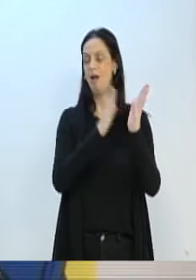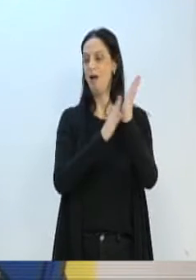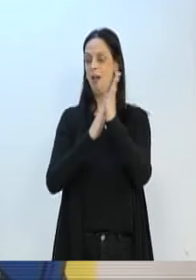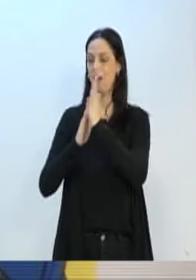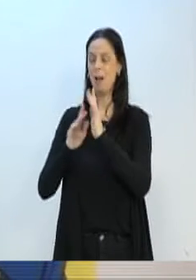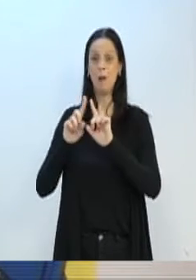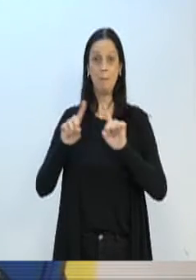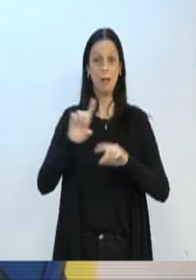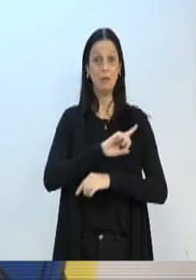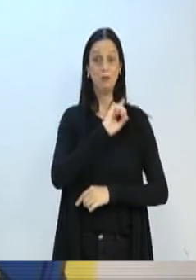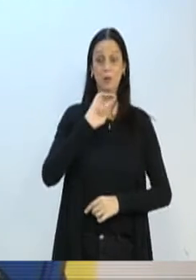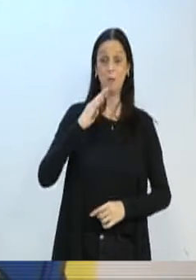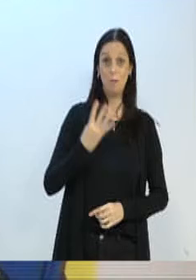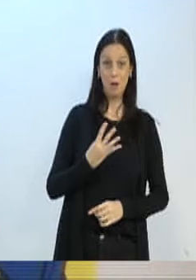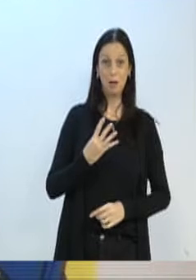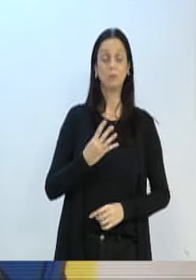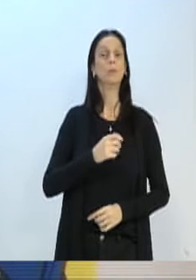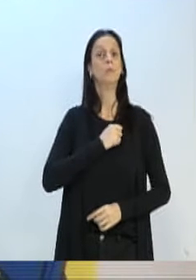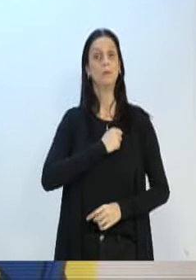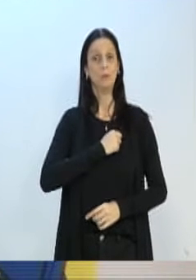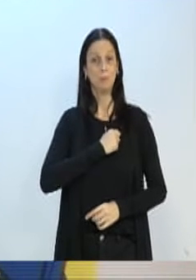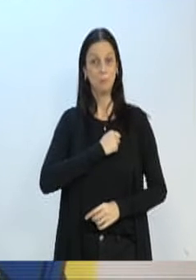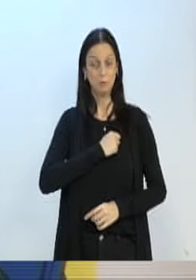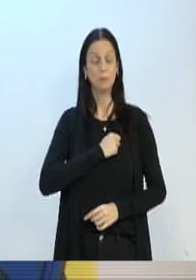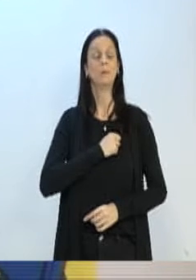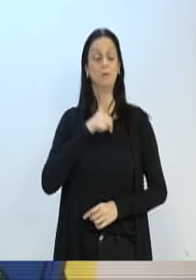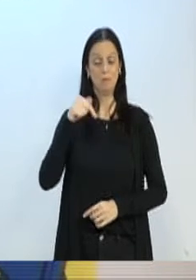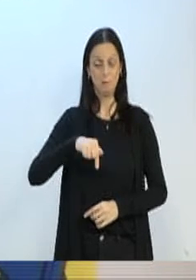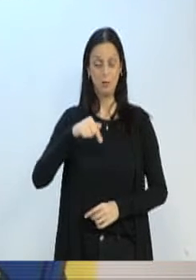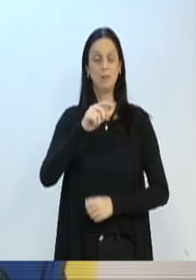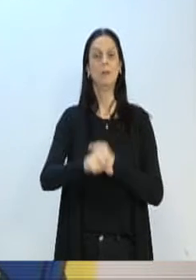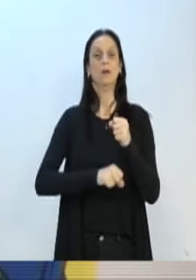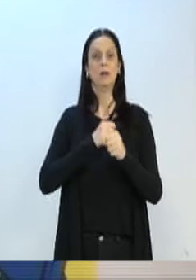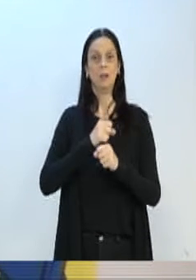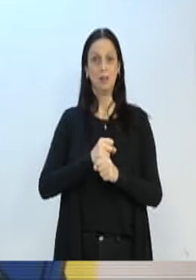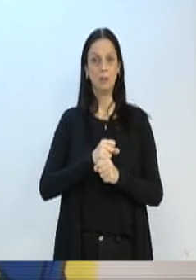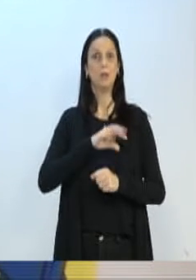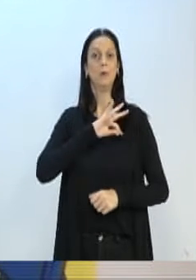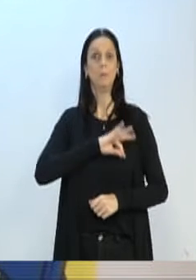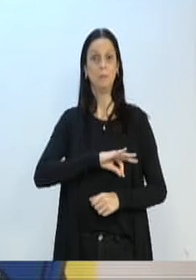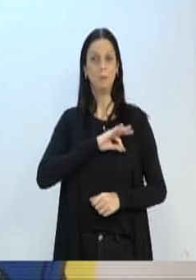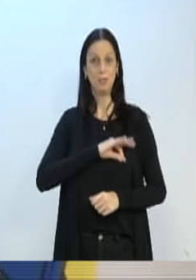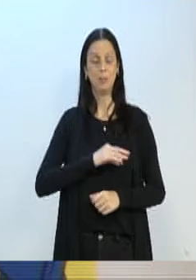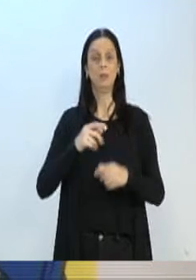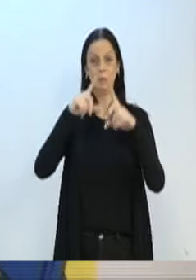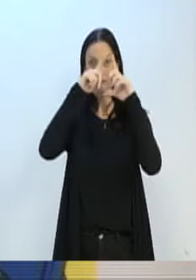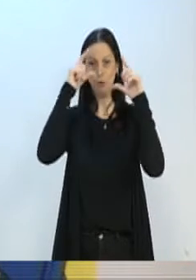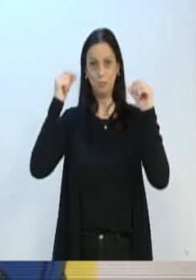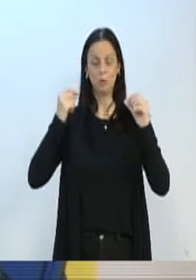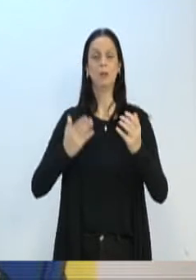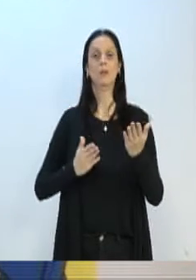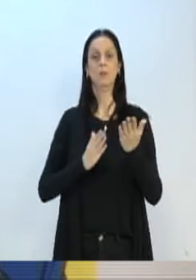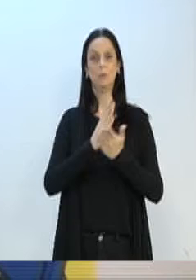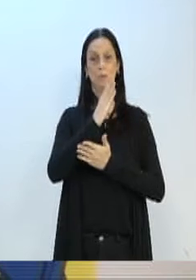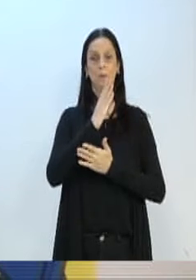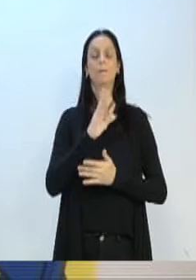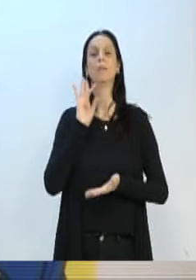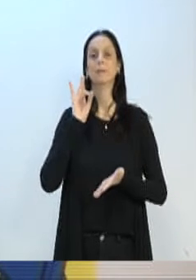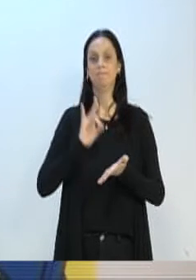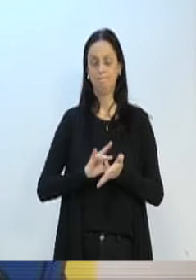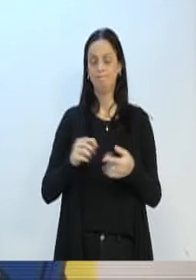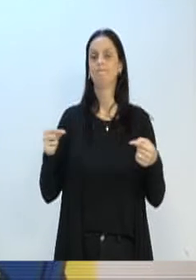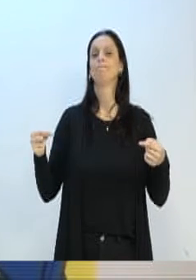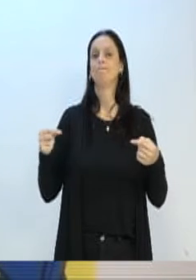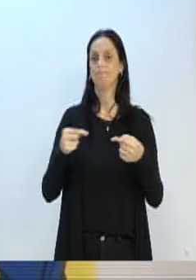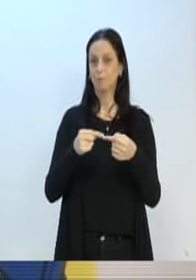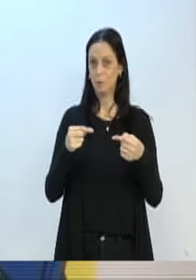ano que, enfim, veio o reconhecimento na prática. Foi aprovado o Piso Nacional da Enfermagem, uma remuneração digna e de acordo